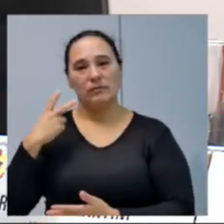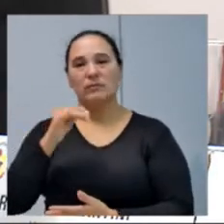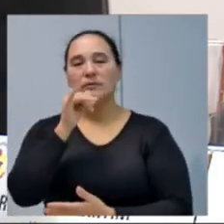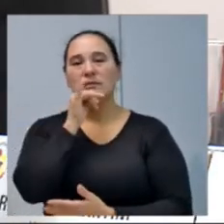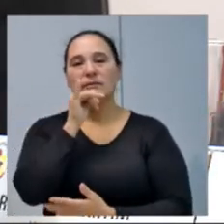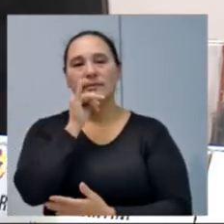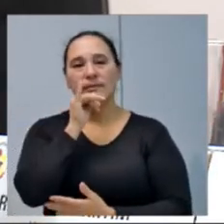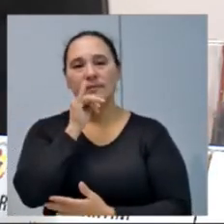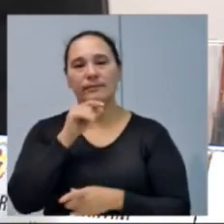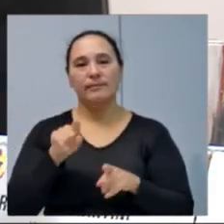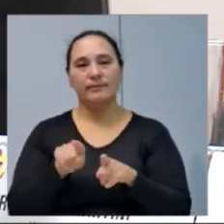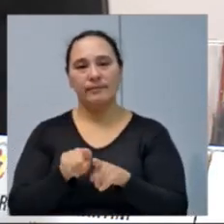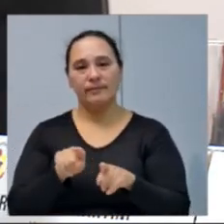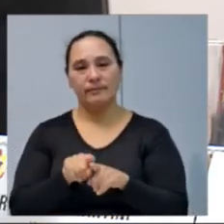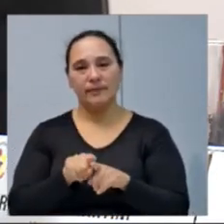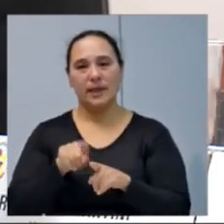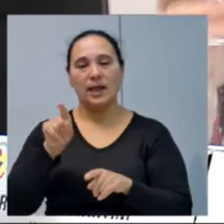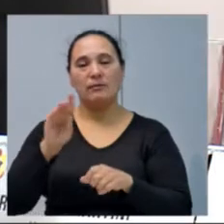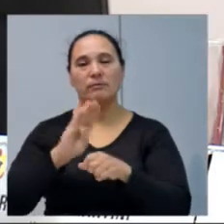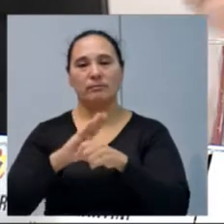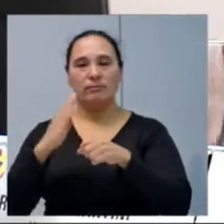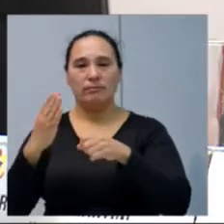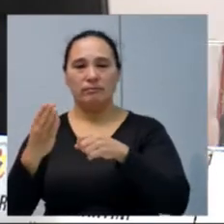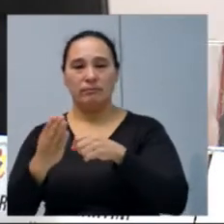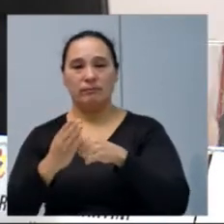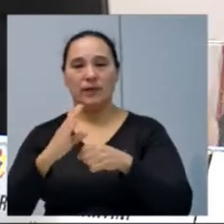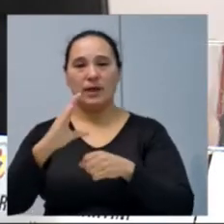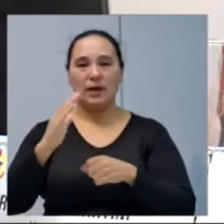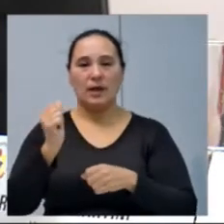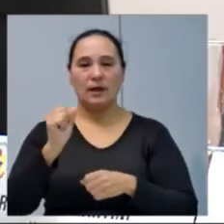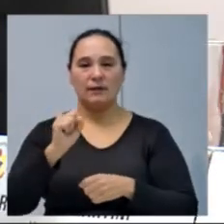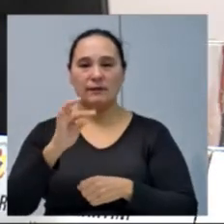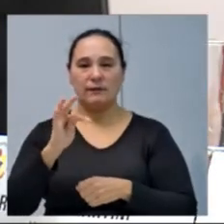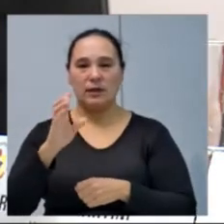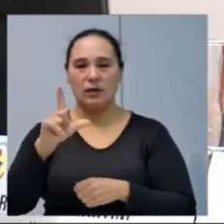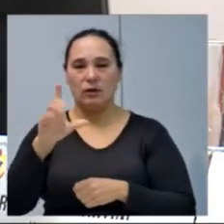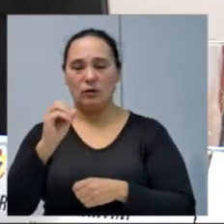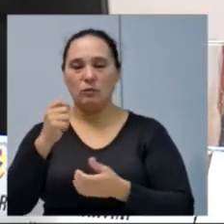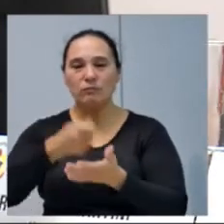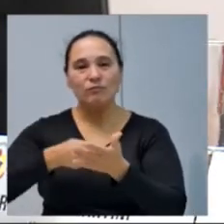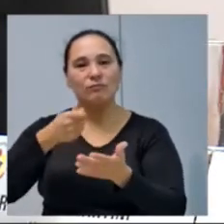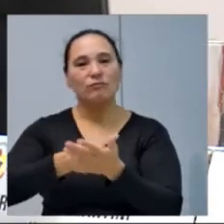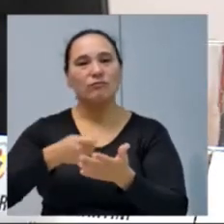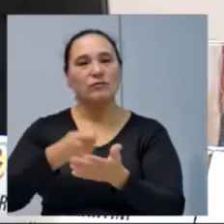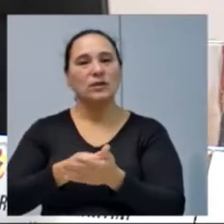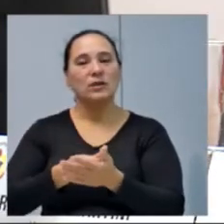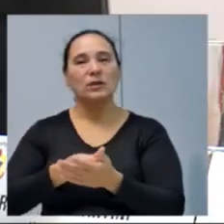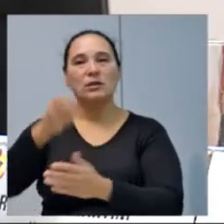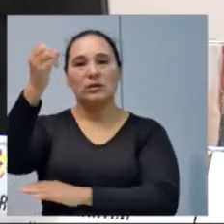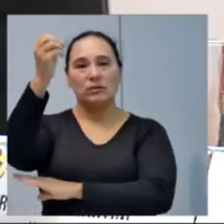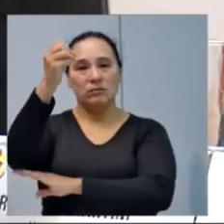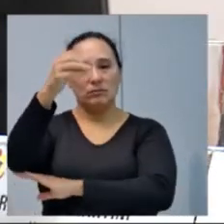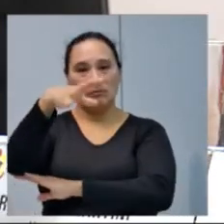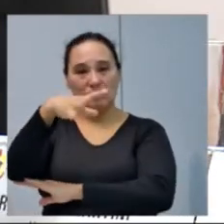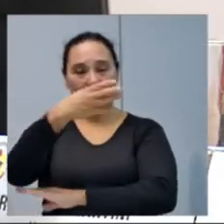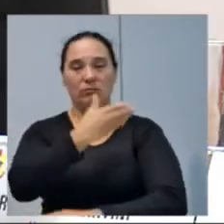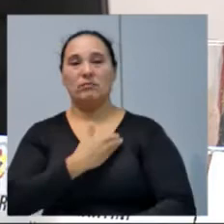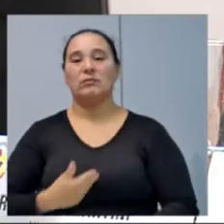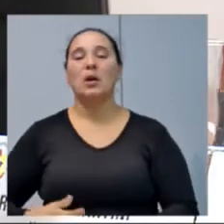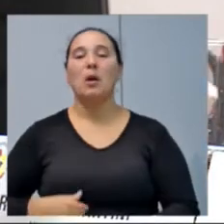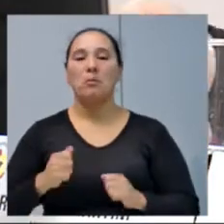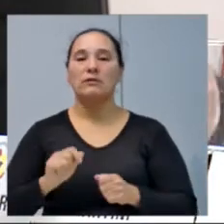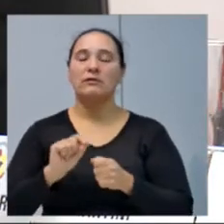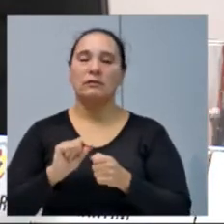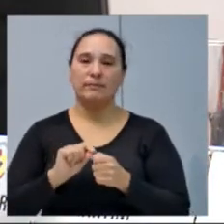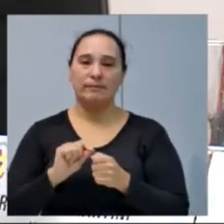exemplo, também, das ruas lá no bairro Castelo Branco, Jonas, que também os moradores reivindicaram, também, a questão da eliminação pública, para que possa ser